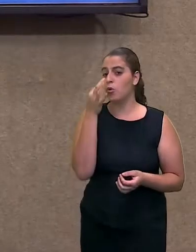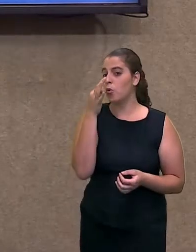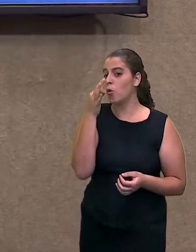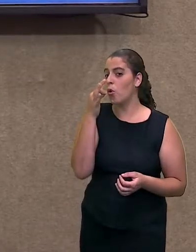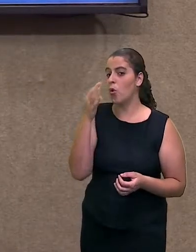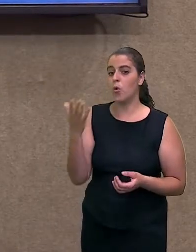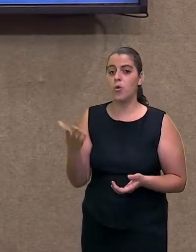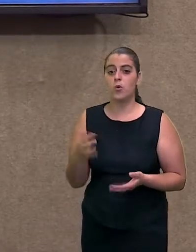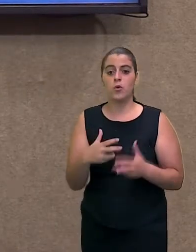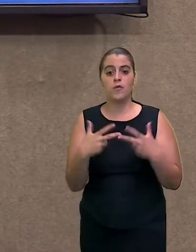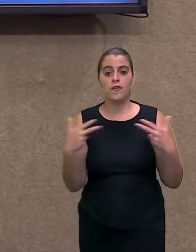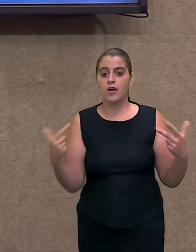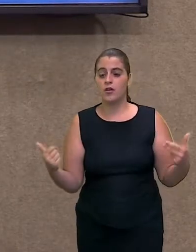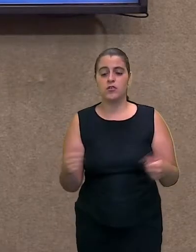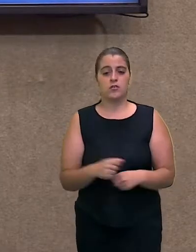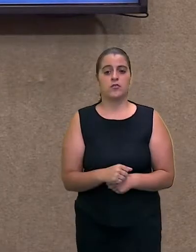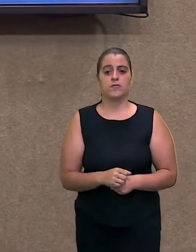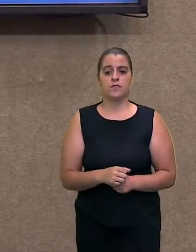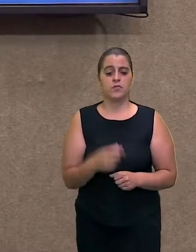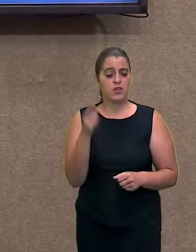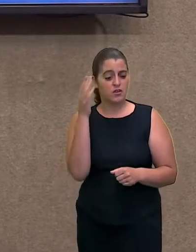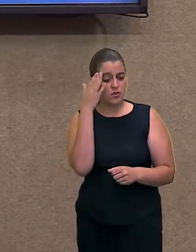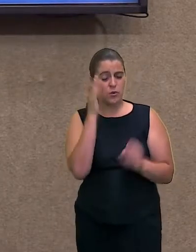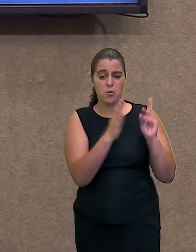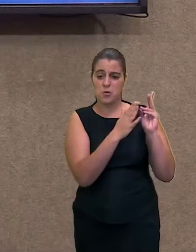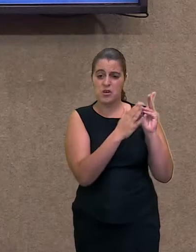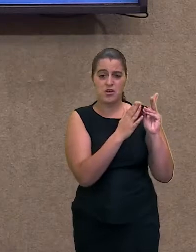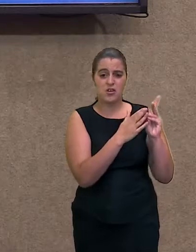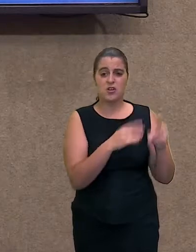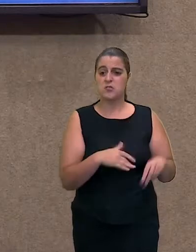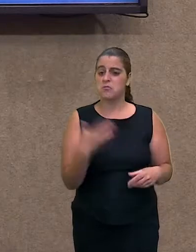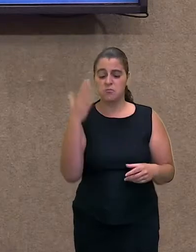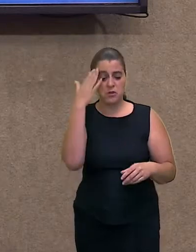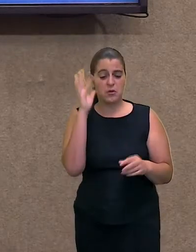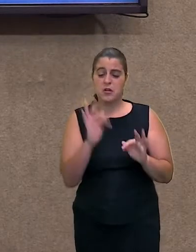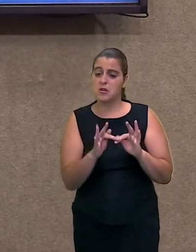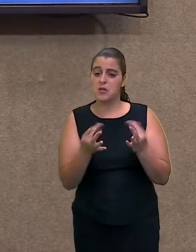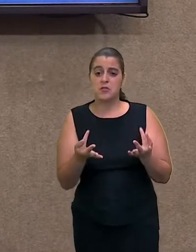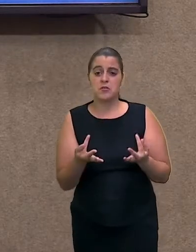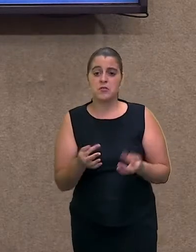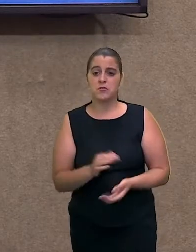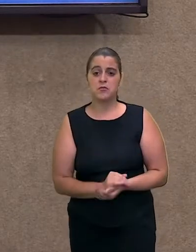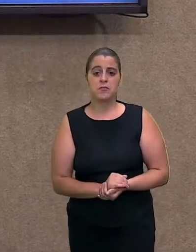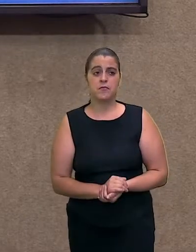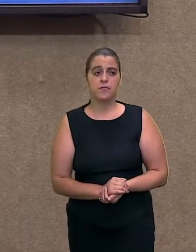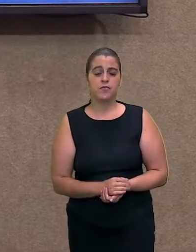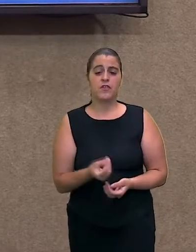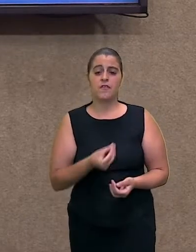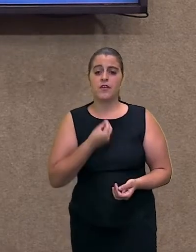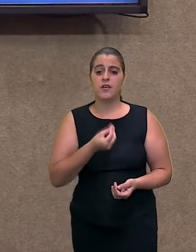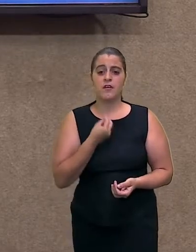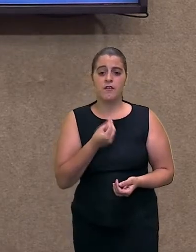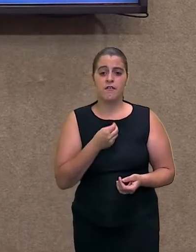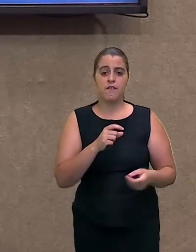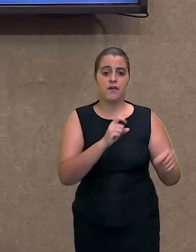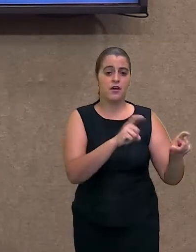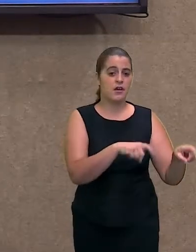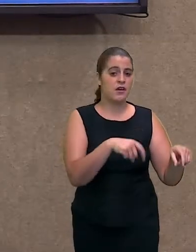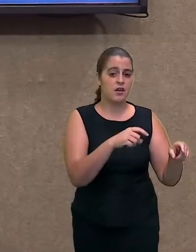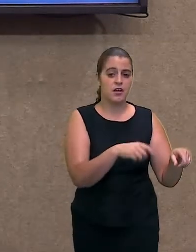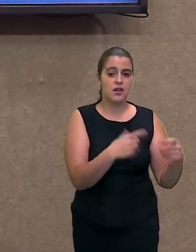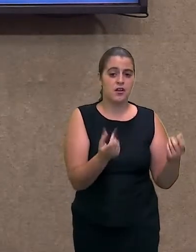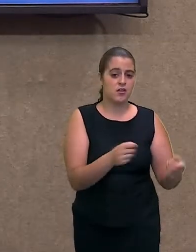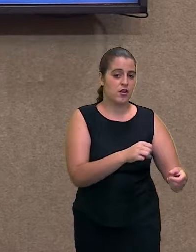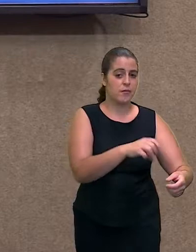que nós tínhamos aqui. Porque o índio, ele era simples. Pra ele, viver ali da terra,